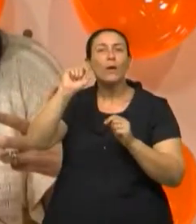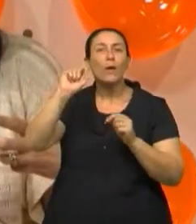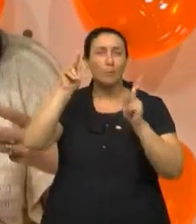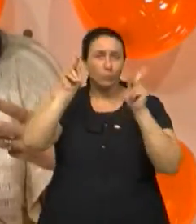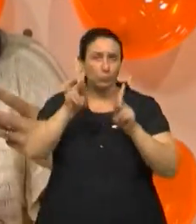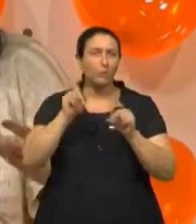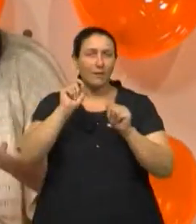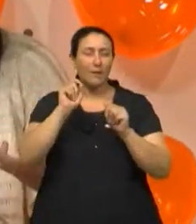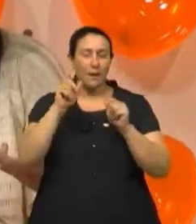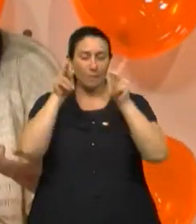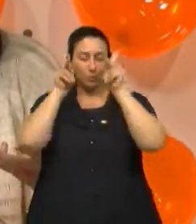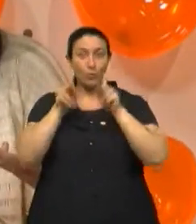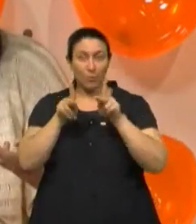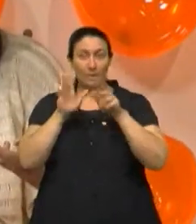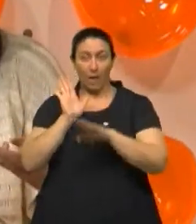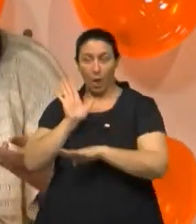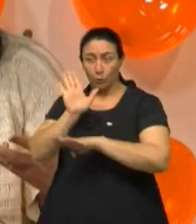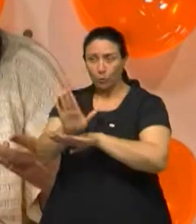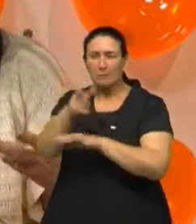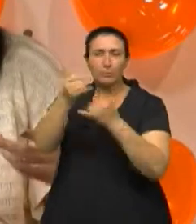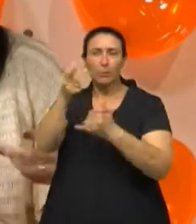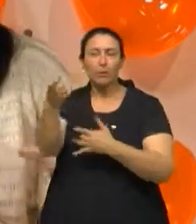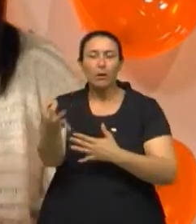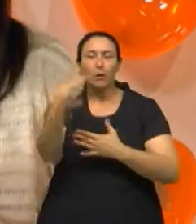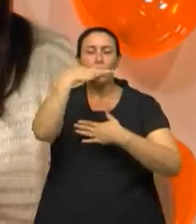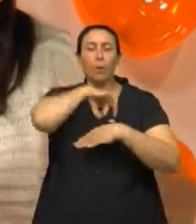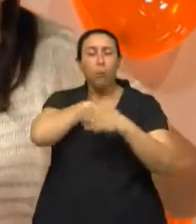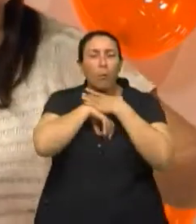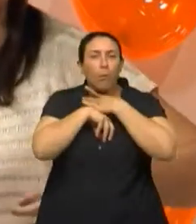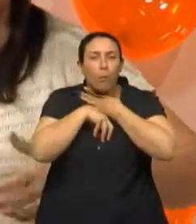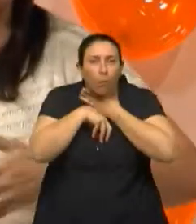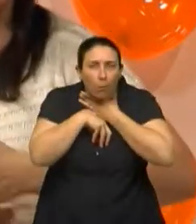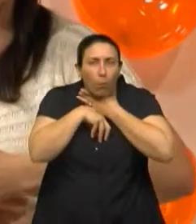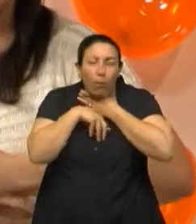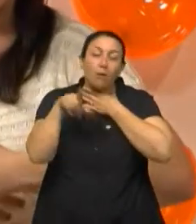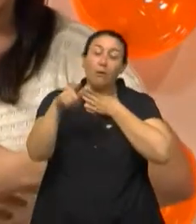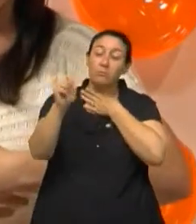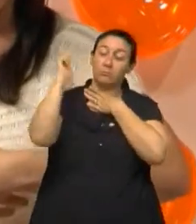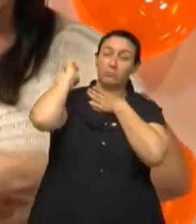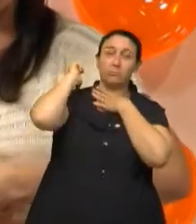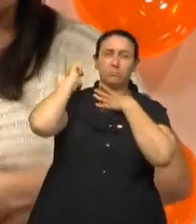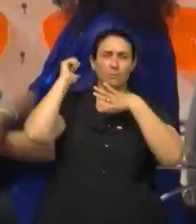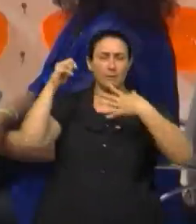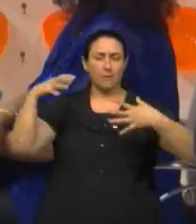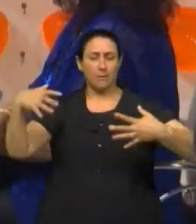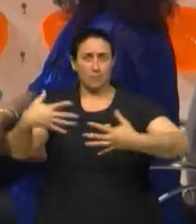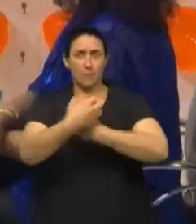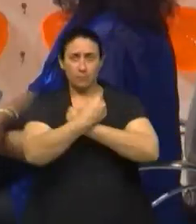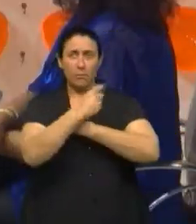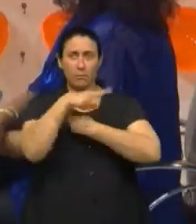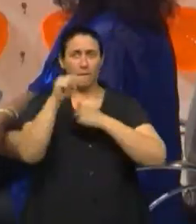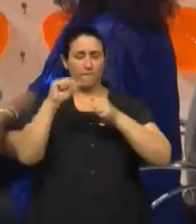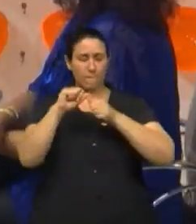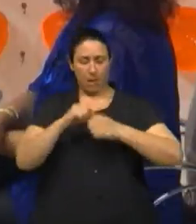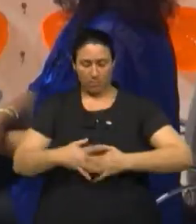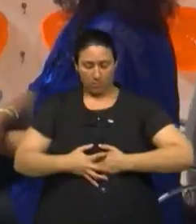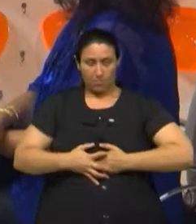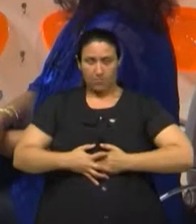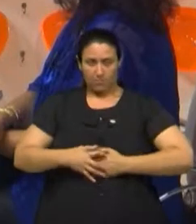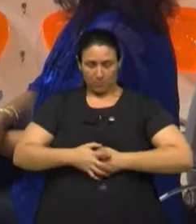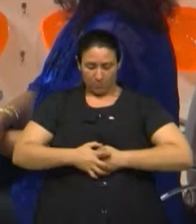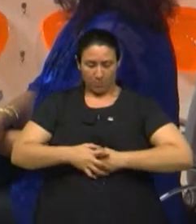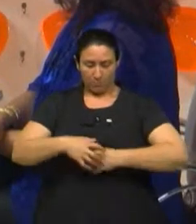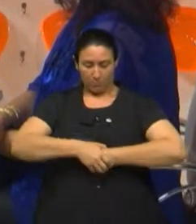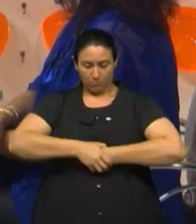que vai dar o socorro para o engasgado, ele se posiciona atrás da vítima e coloca uma mão por cima da outra, bem nessa